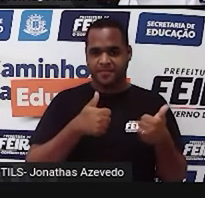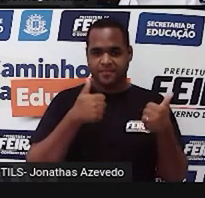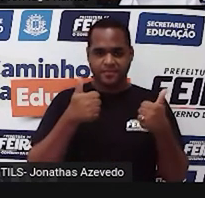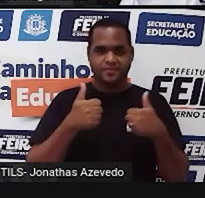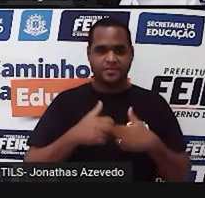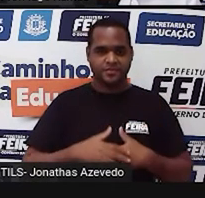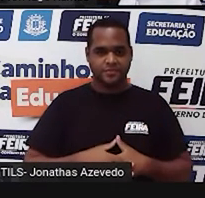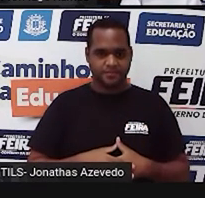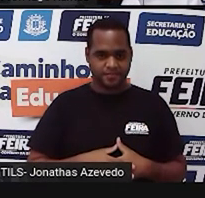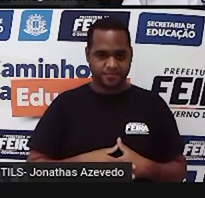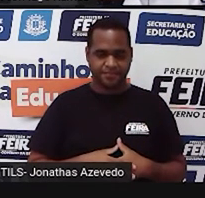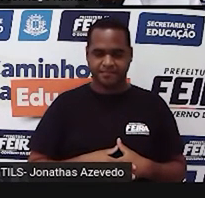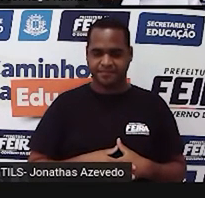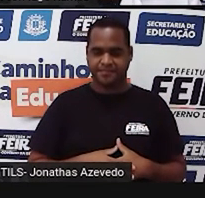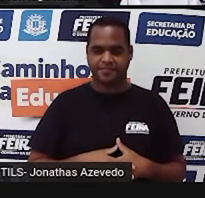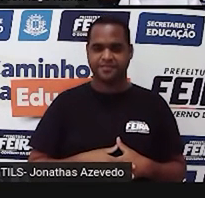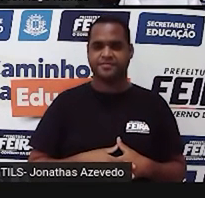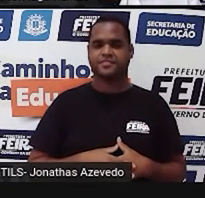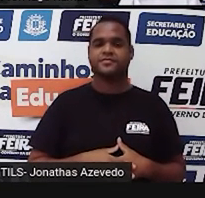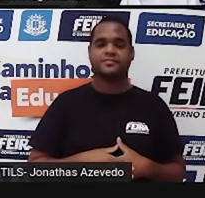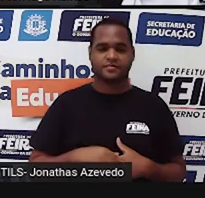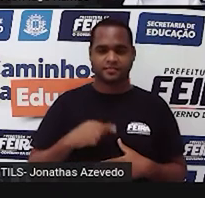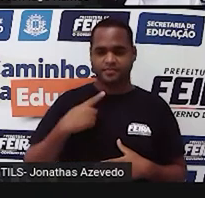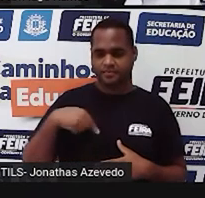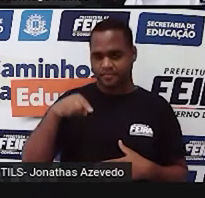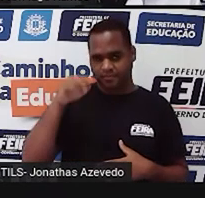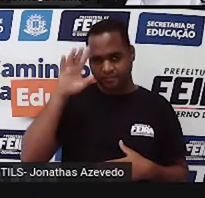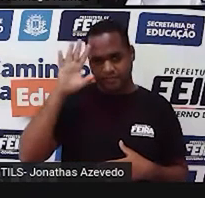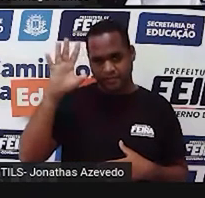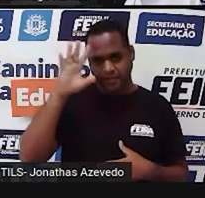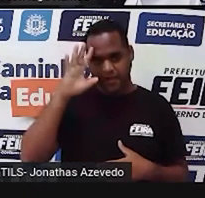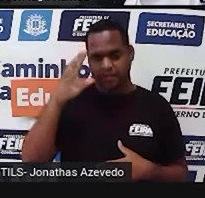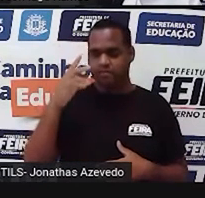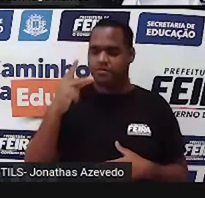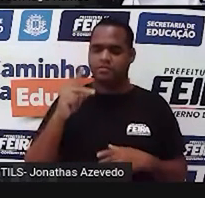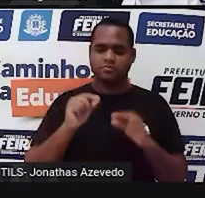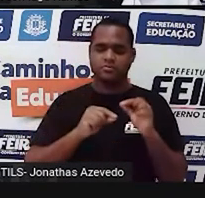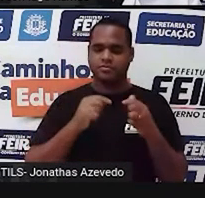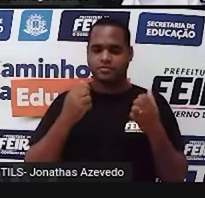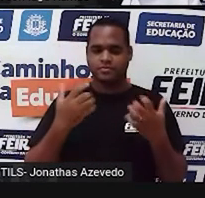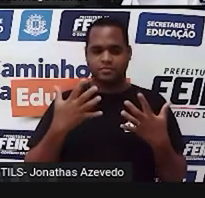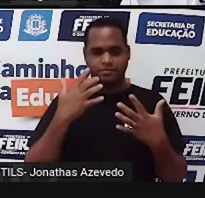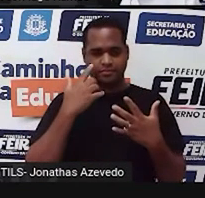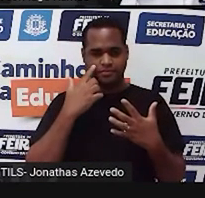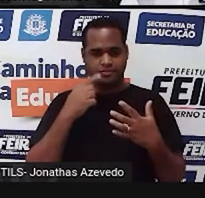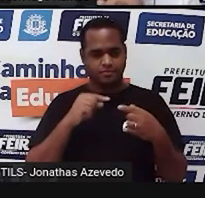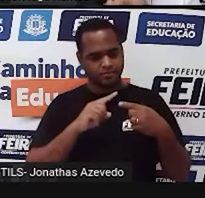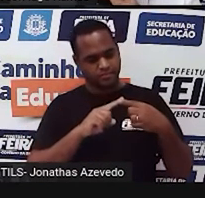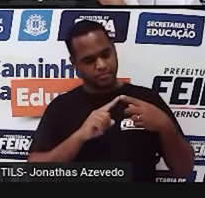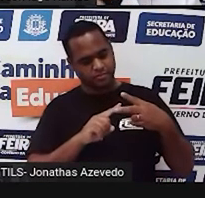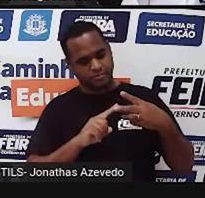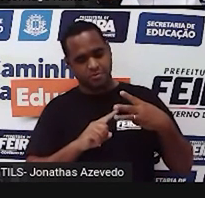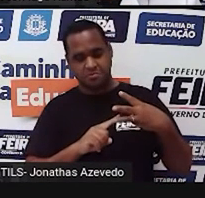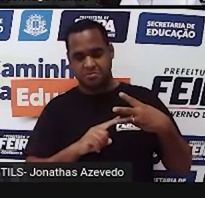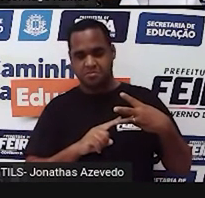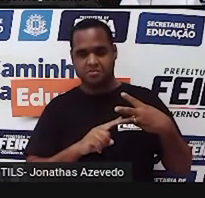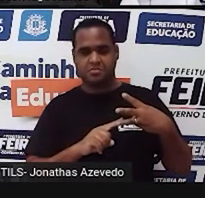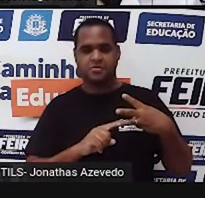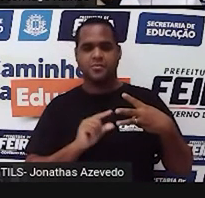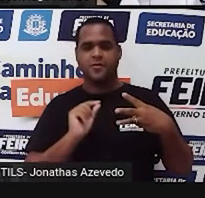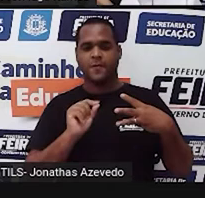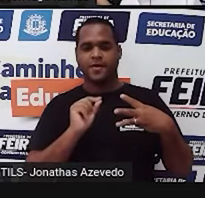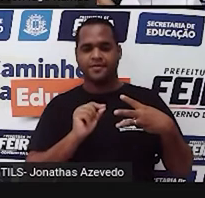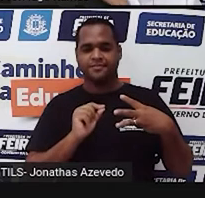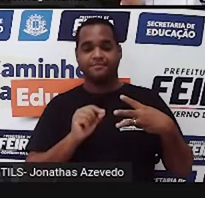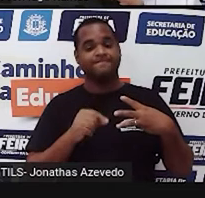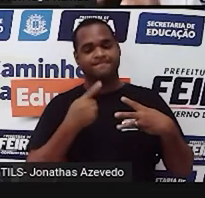Bom, para a gente pensar nessa situação, eu coloquei aqui três condições para a